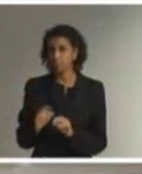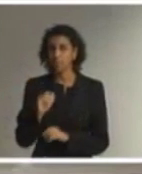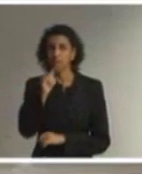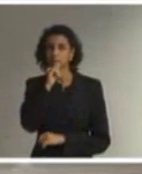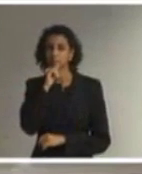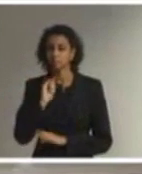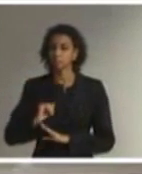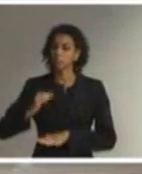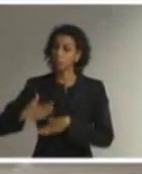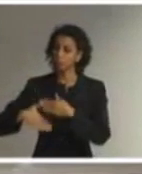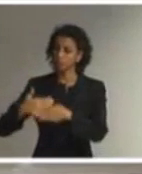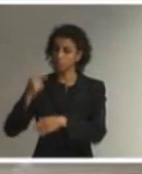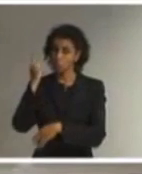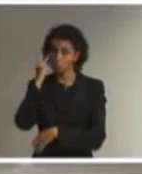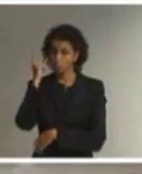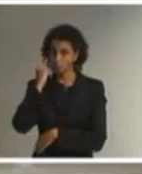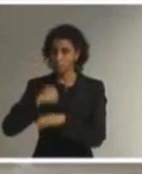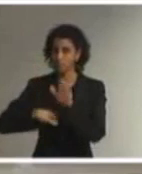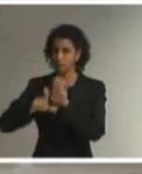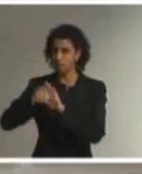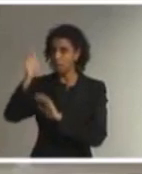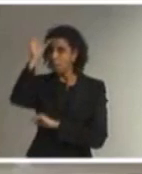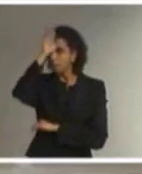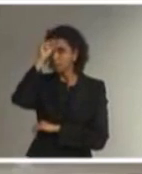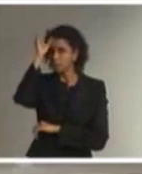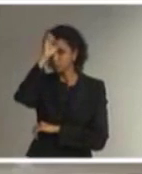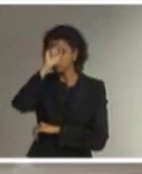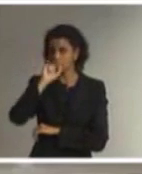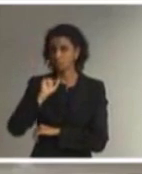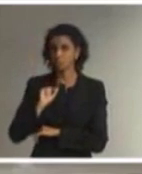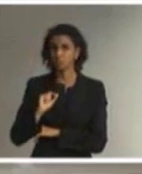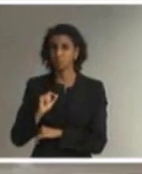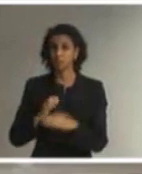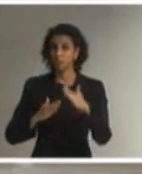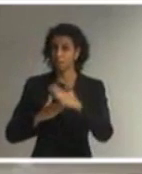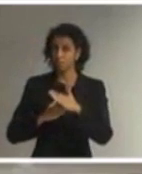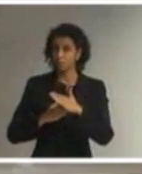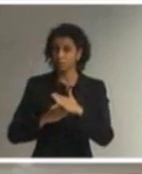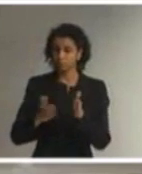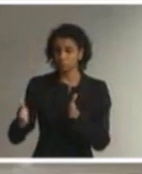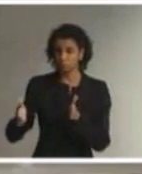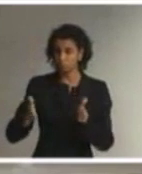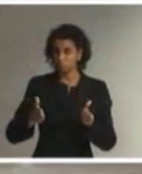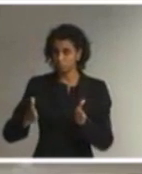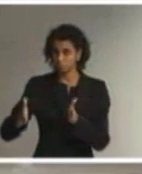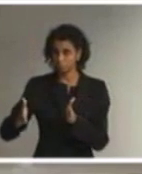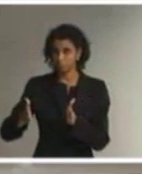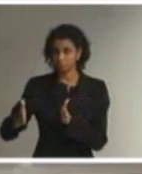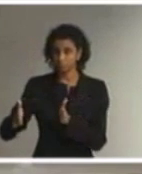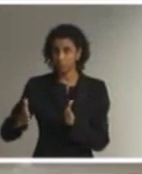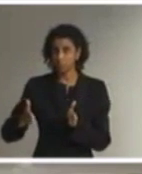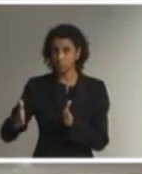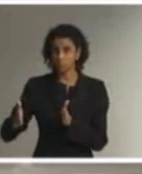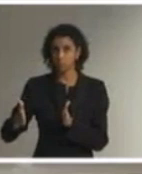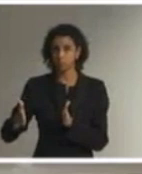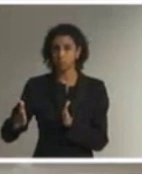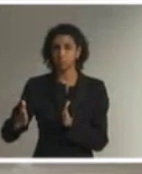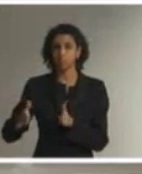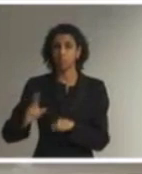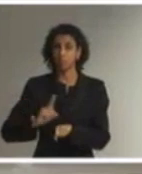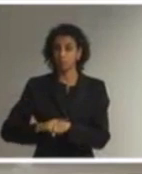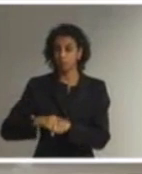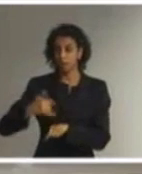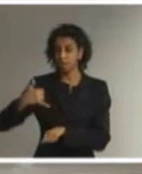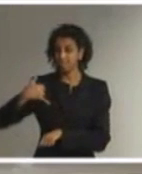comum da lei da aprendizagem, ela limita tempo, a idade